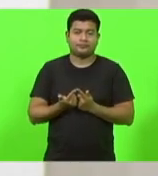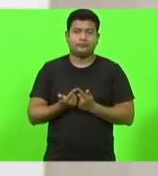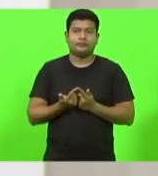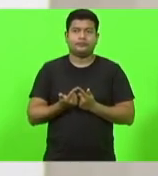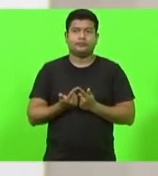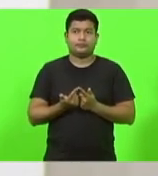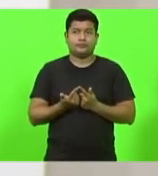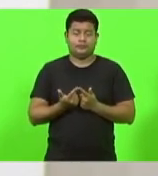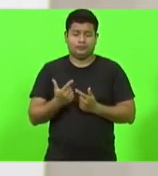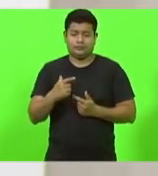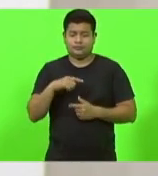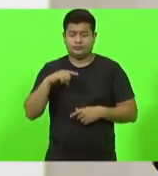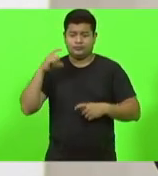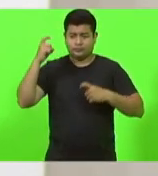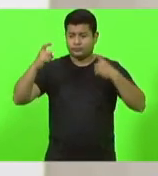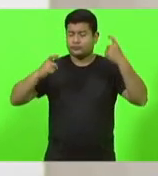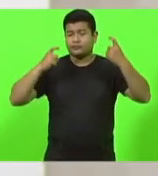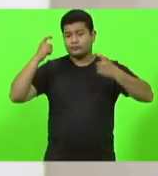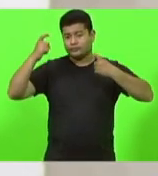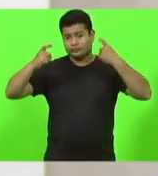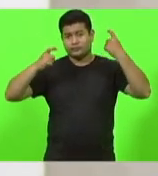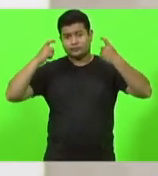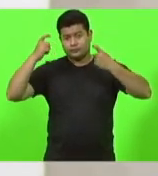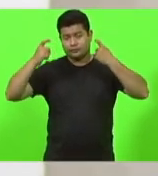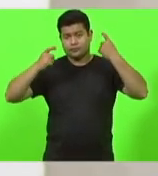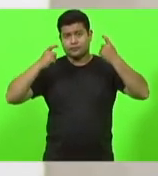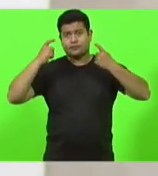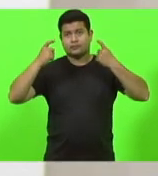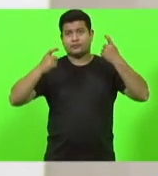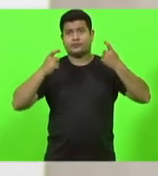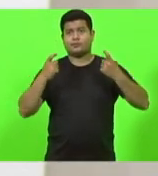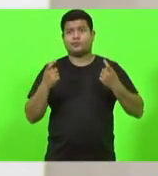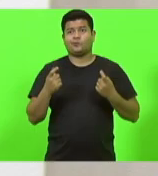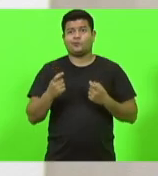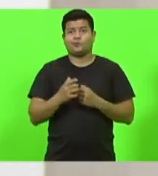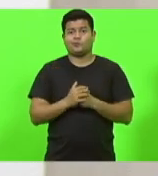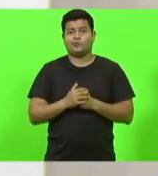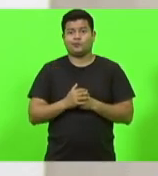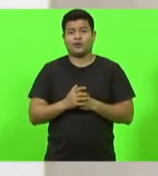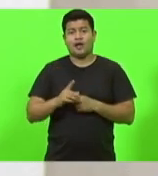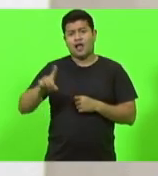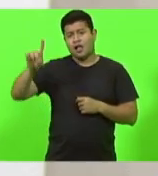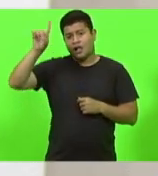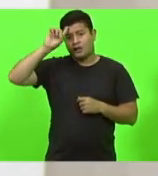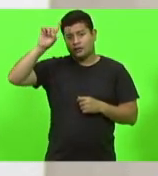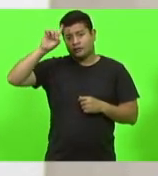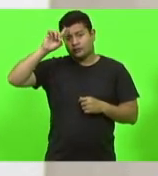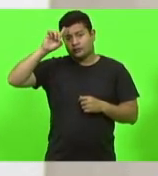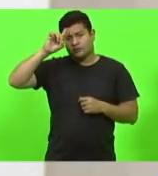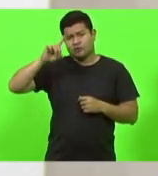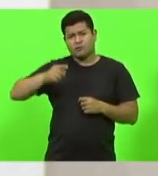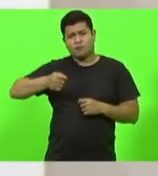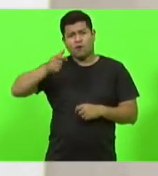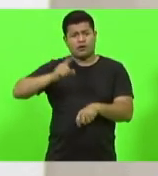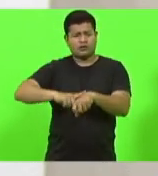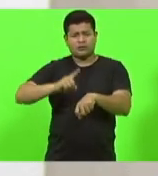preocupações que chegam todo dia, todo instante,